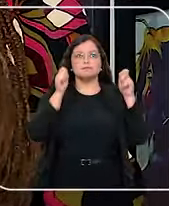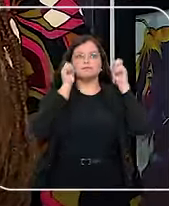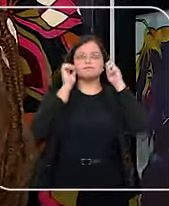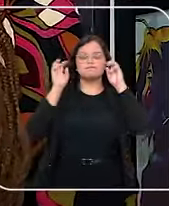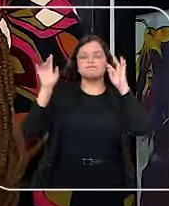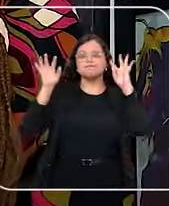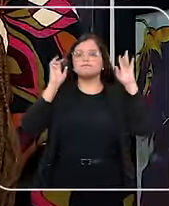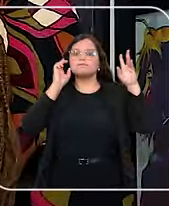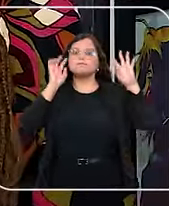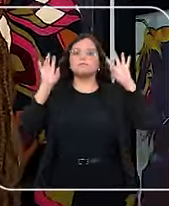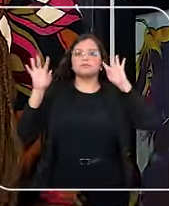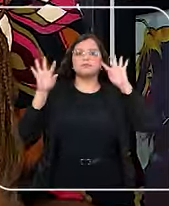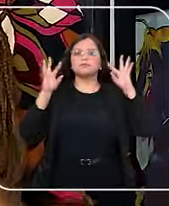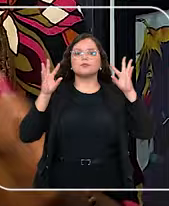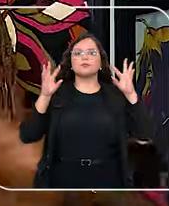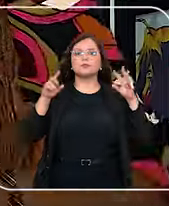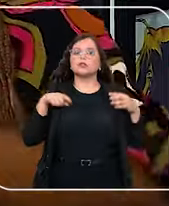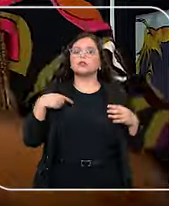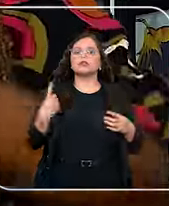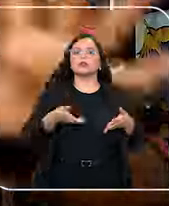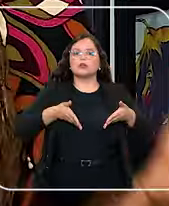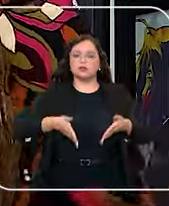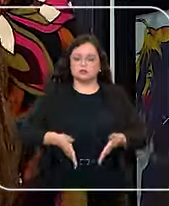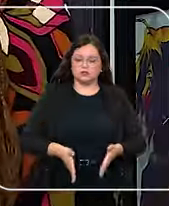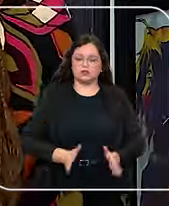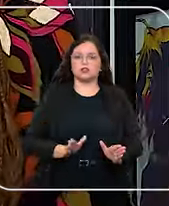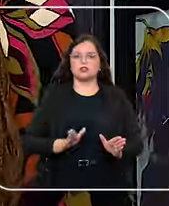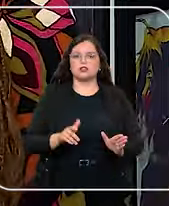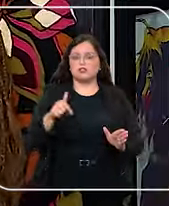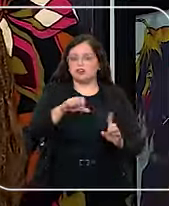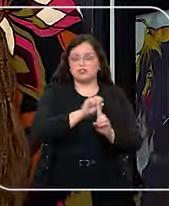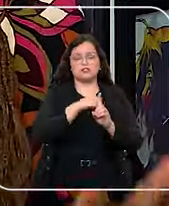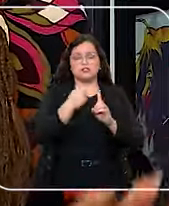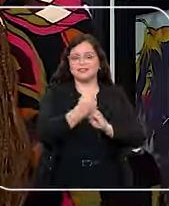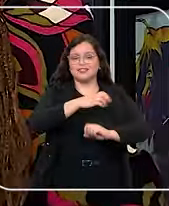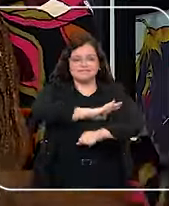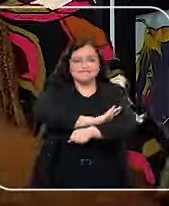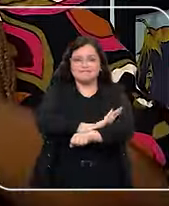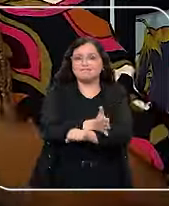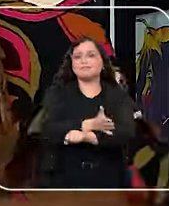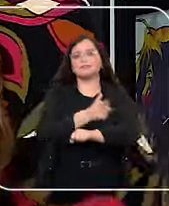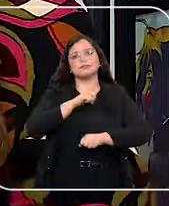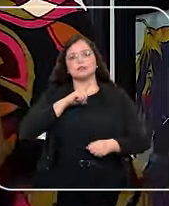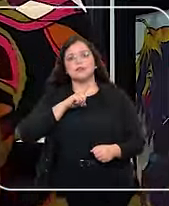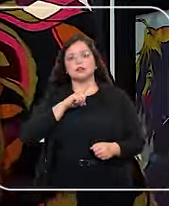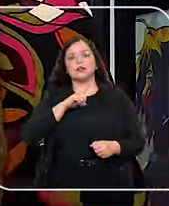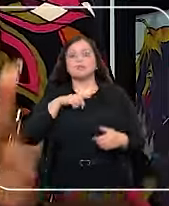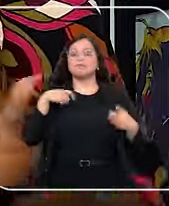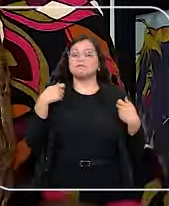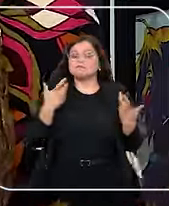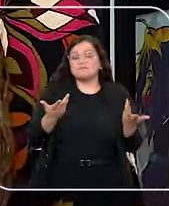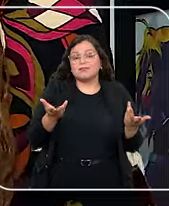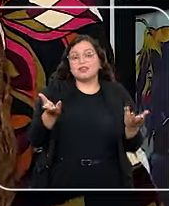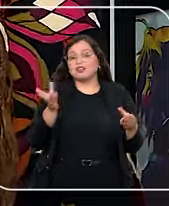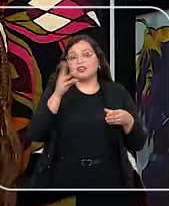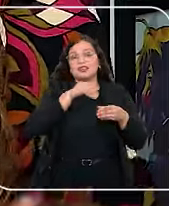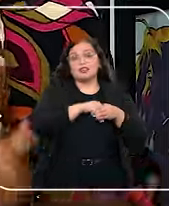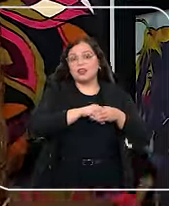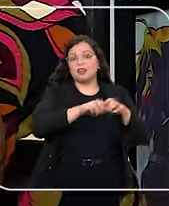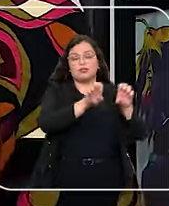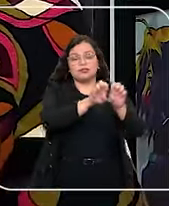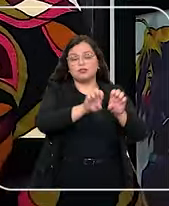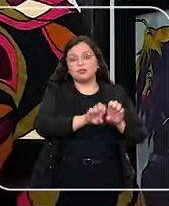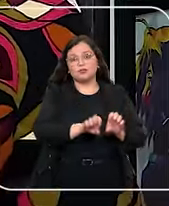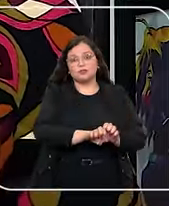reflexão. Todos nós nascemos numa sociedade racista e todos nós estamos comprometidos com o racismo